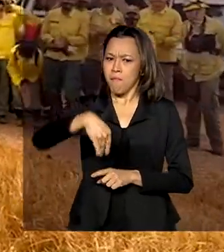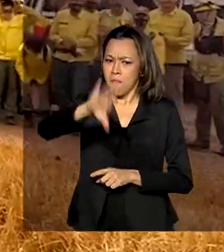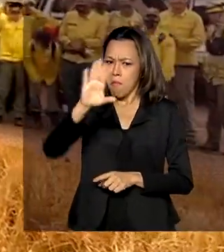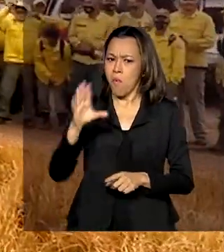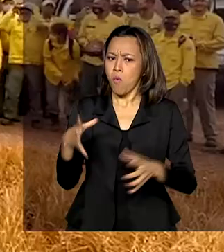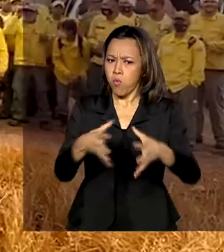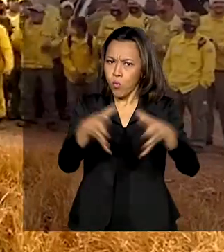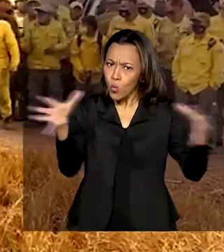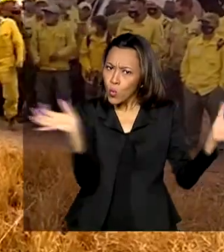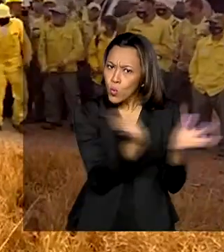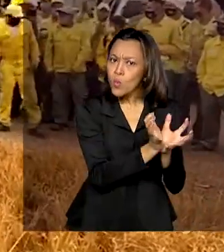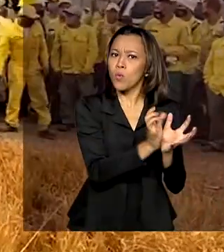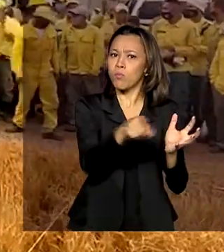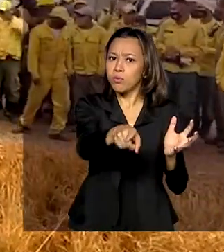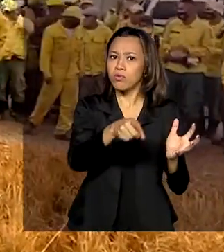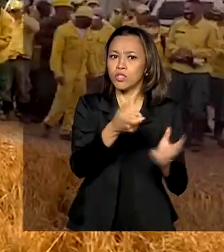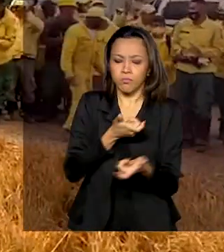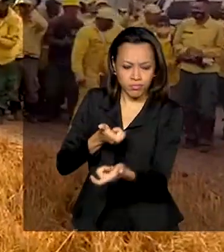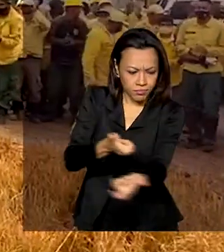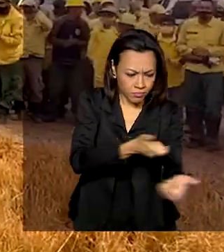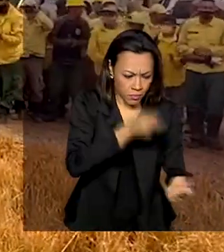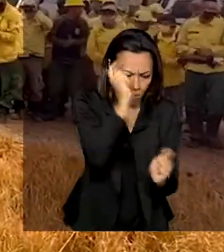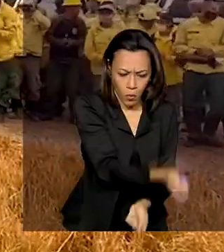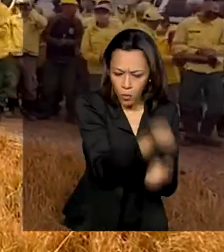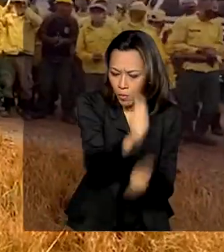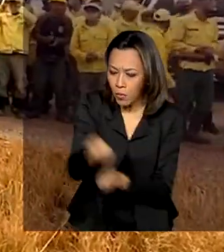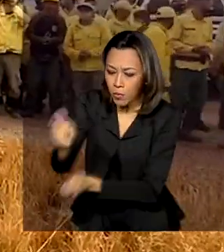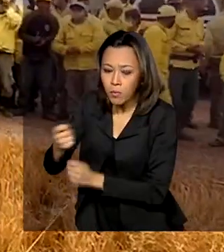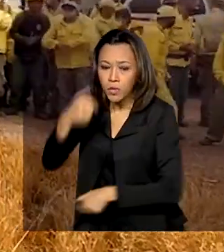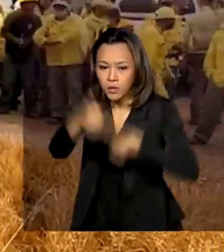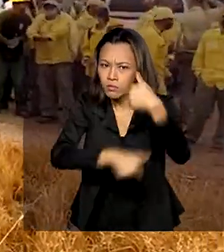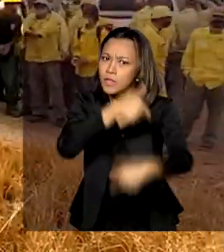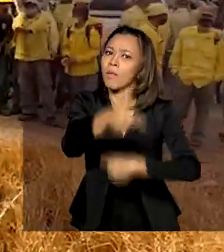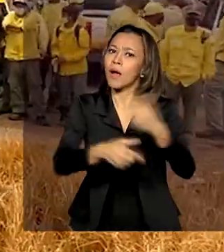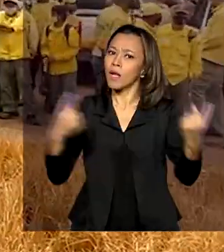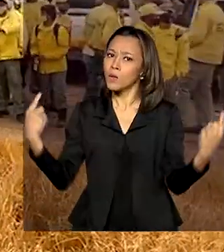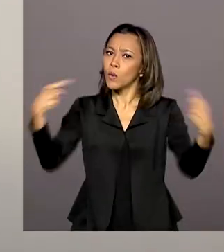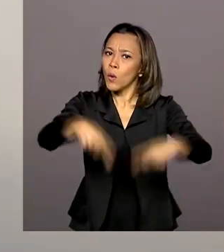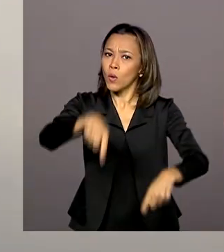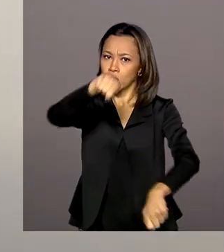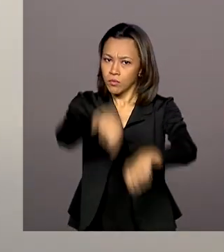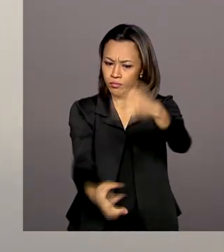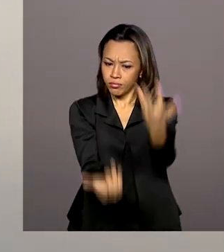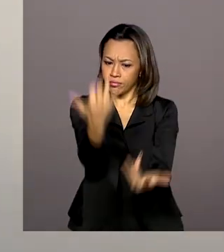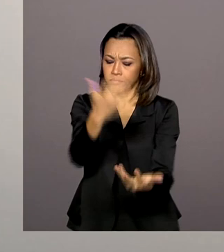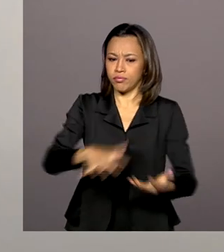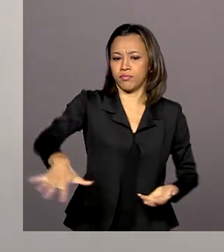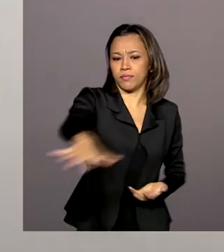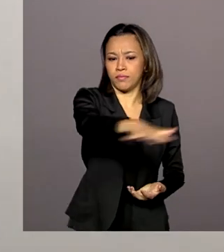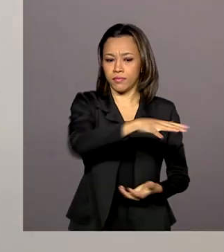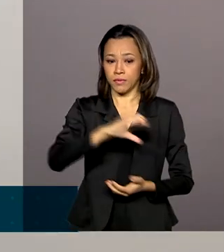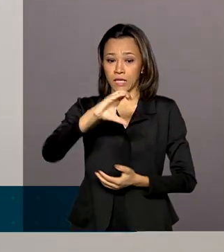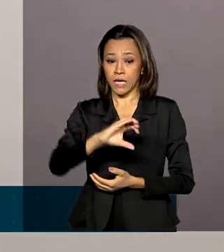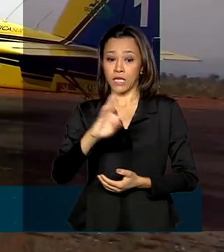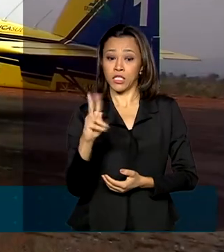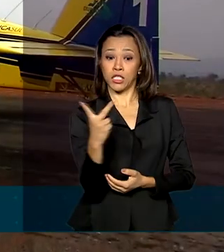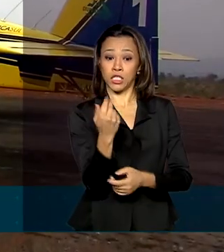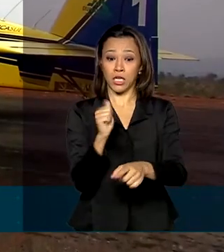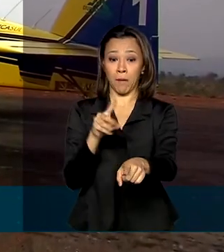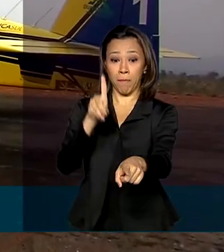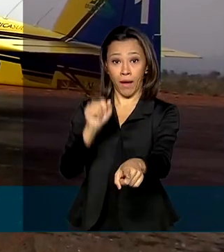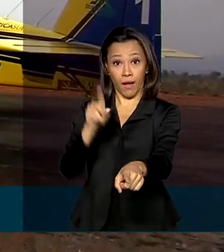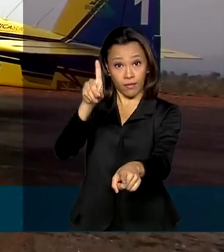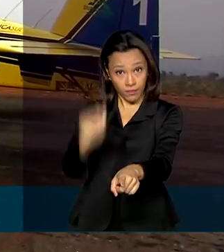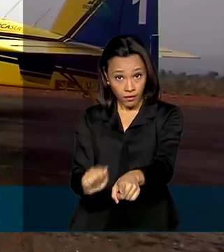integrantes do Corpo de Bombeiros, que estão trabalhando no combate ao fogo na Chapada dos Veadeiros. Cinco aeronaves também